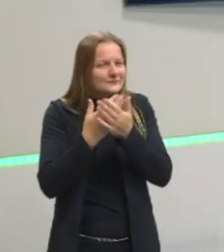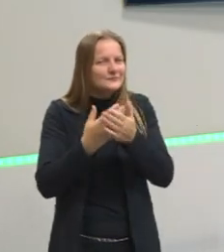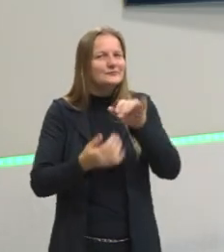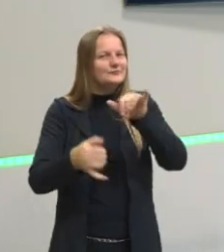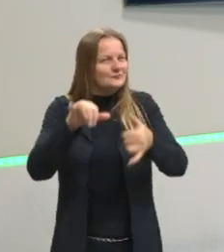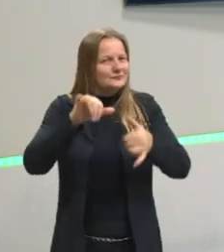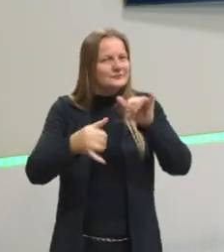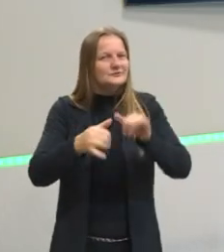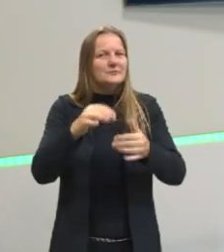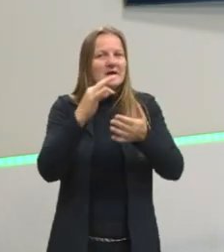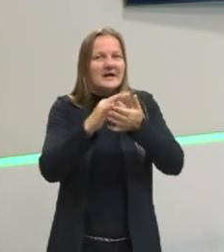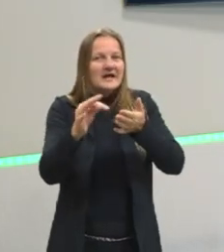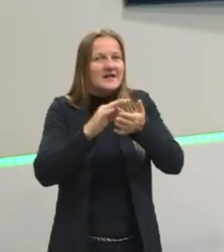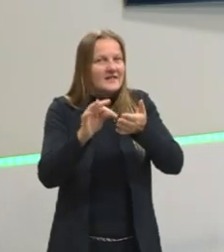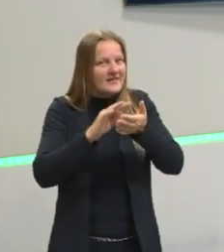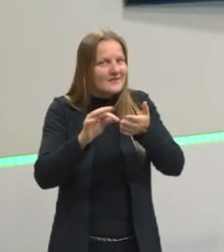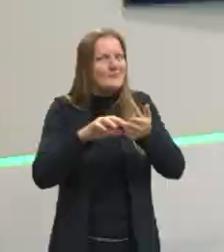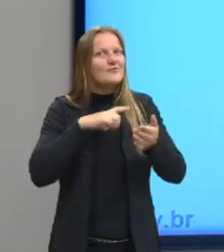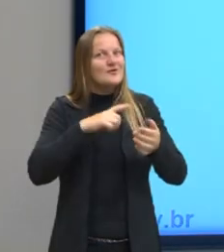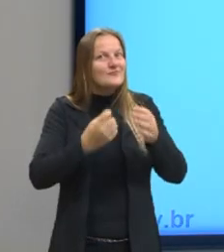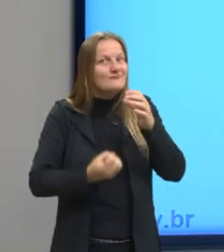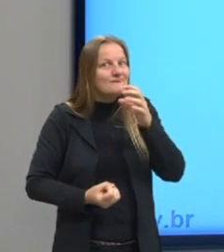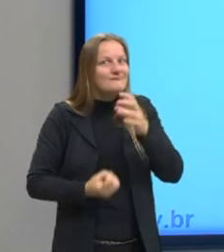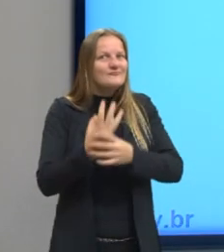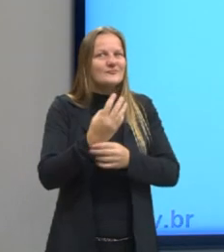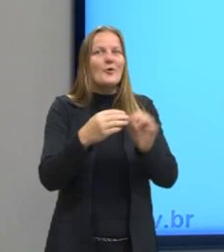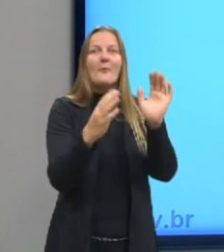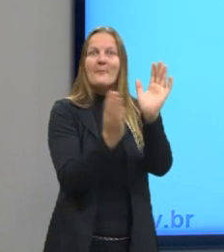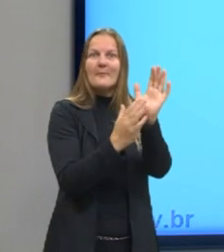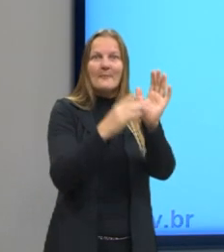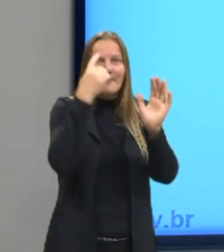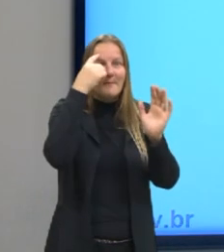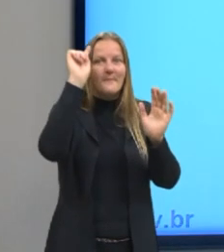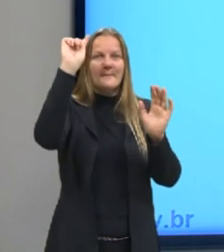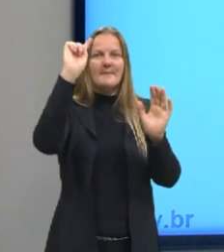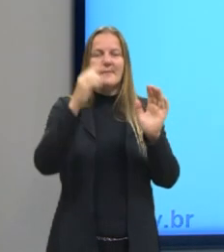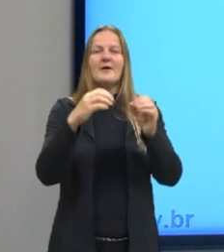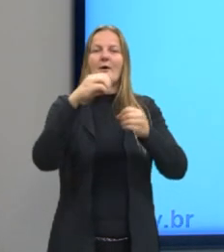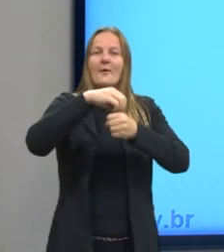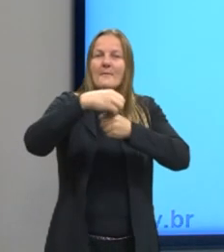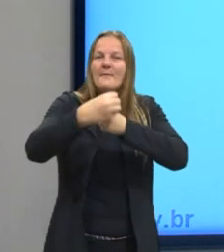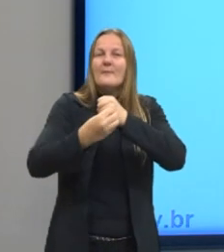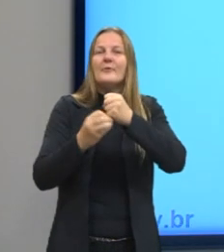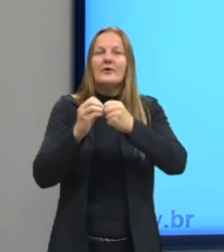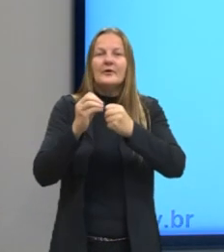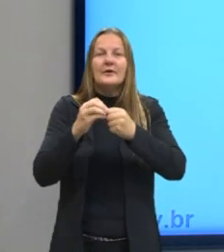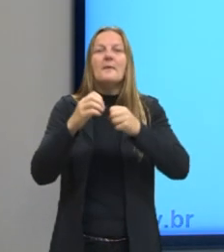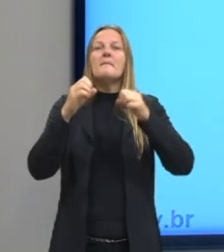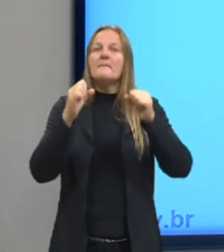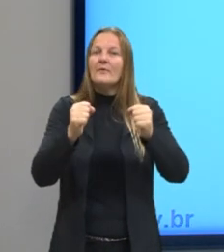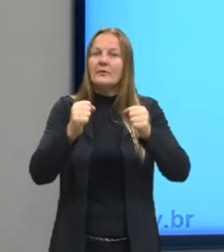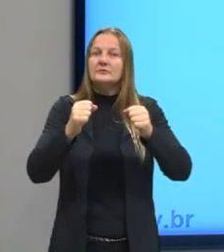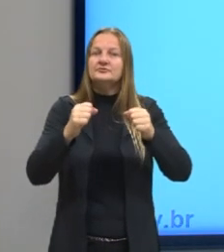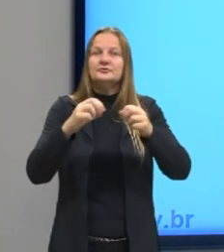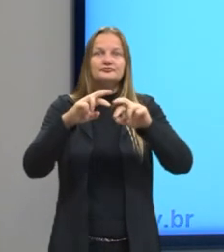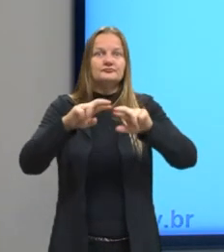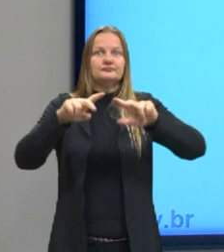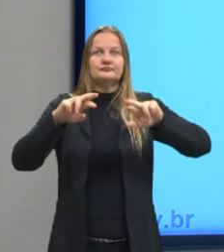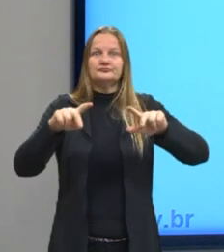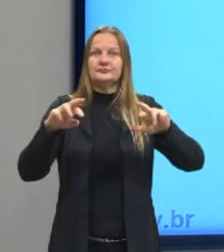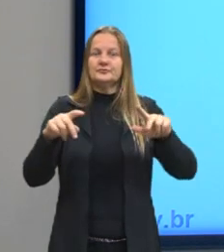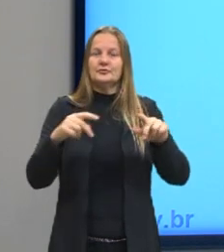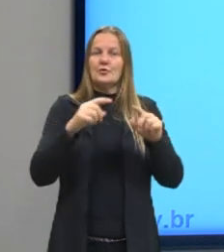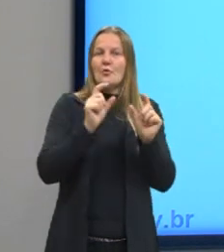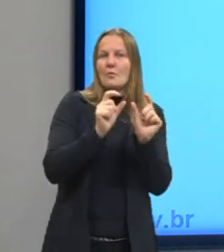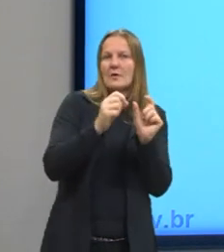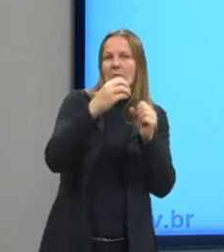teorias de Van der Waals, ele propôs que as moléculas poderiam interagir de forma diferente uma